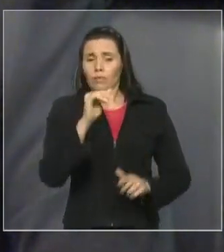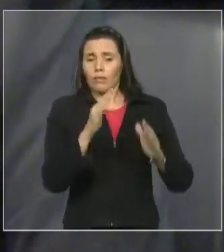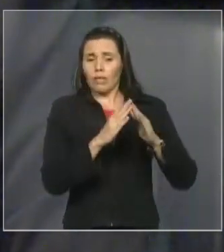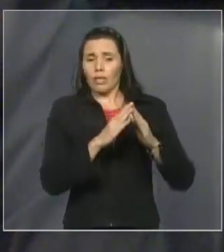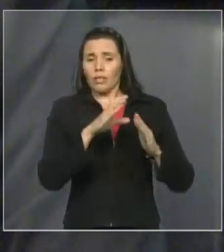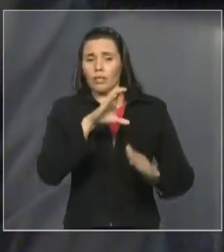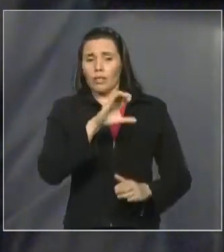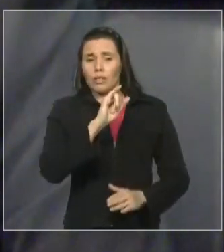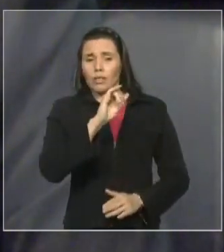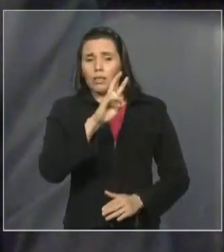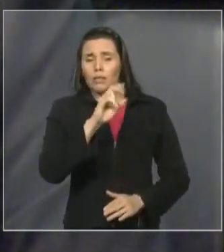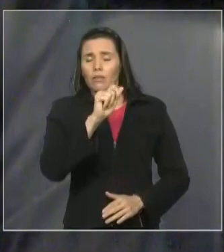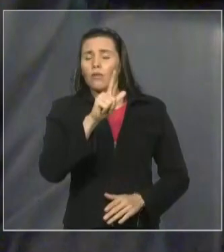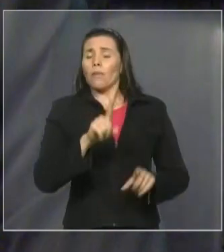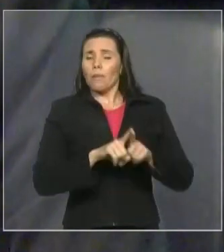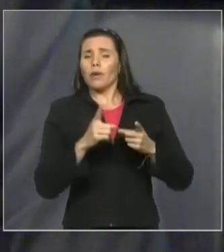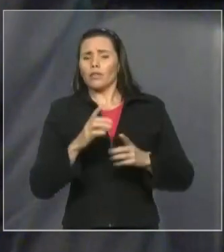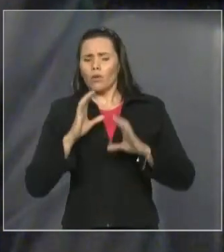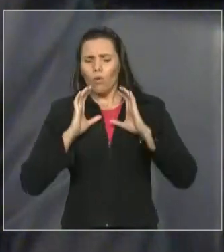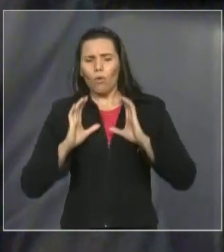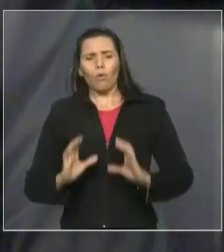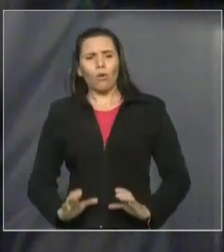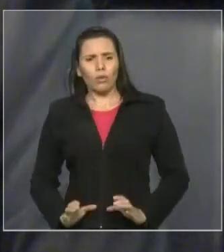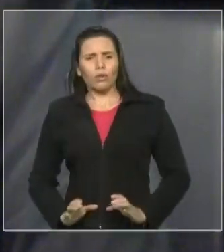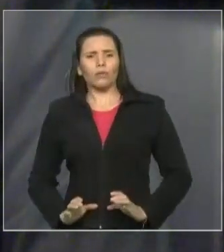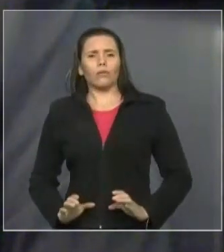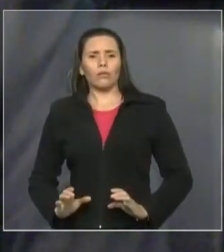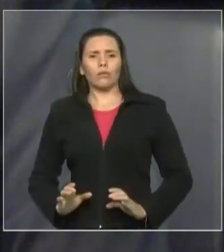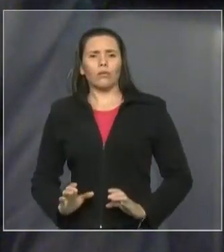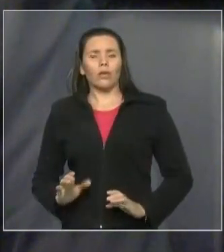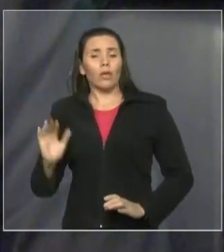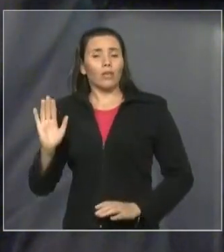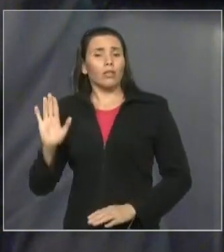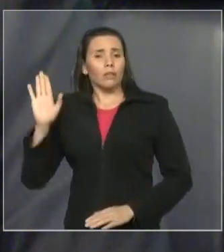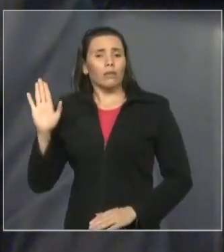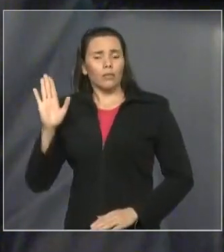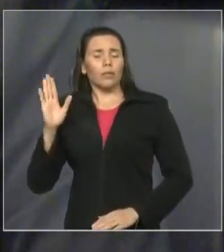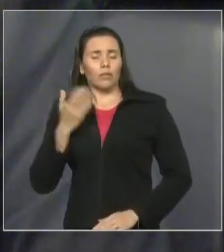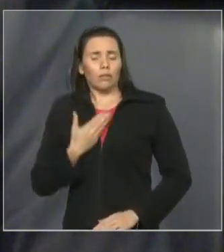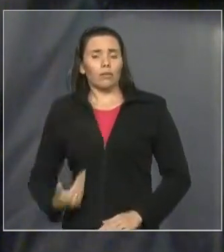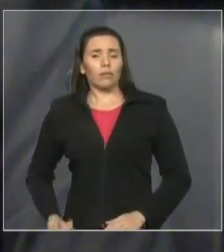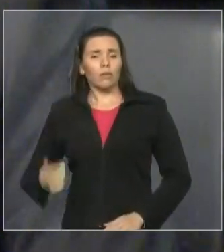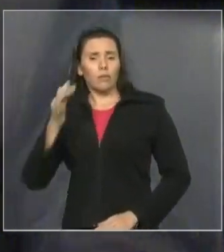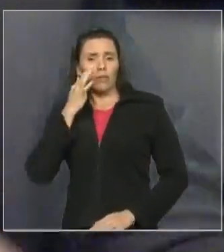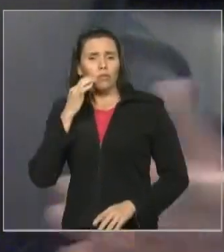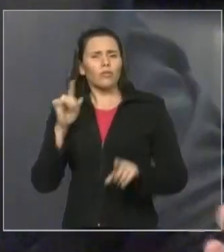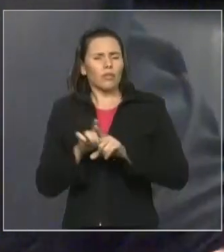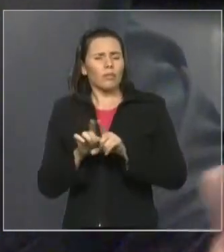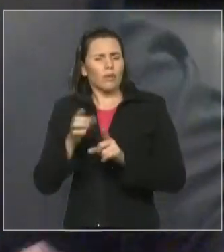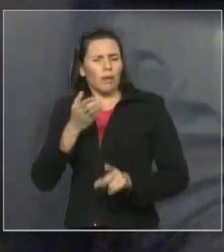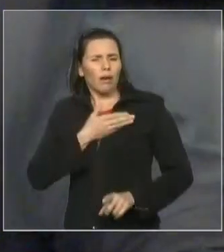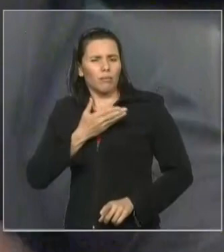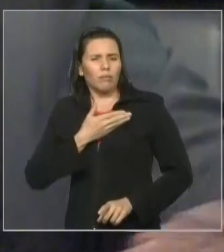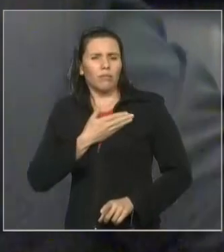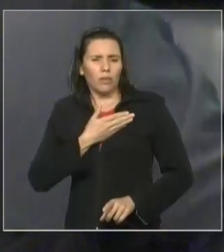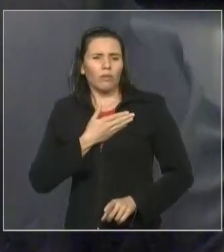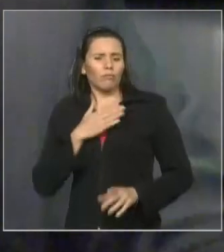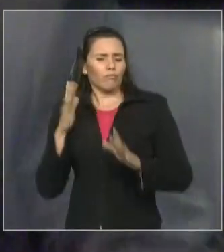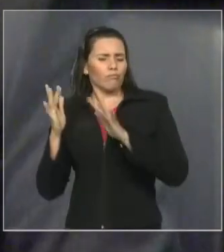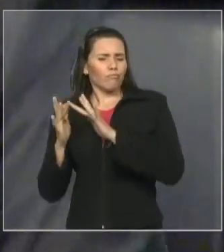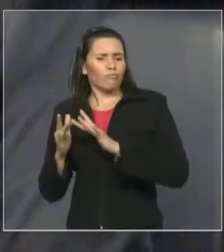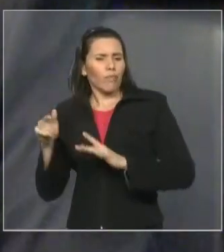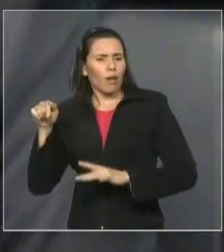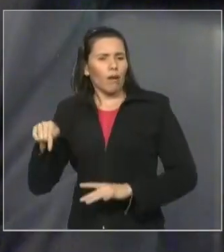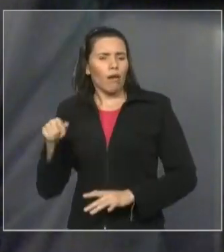como coordenador de campanha, como amigo pessoal do governador. Portanto, evidentemente, a gente vai se, não vai ter você nesse